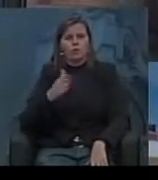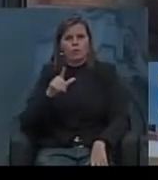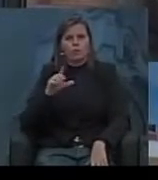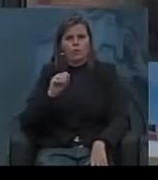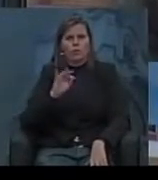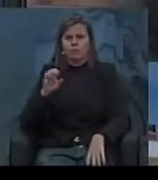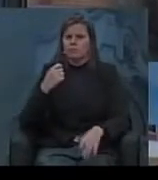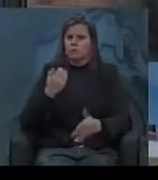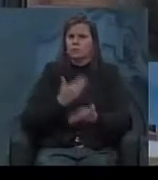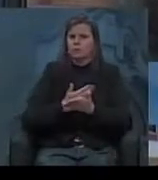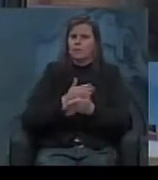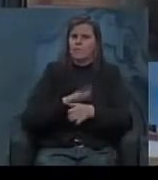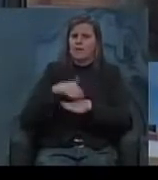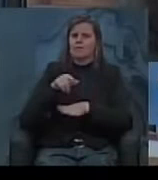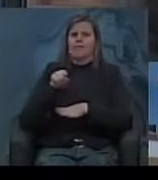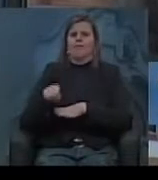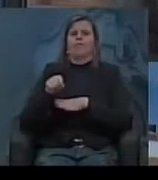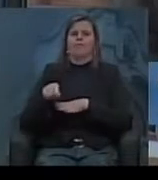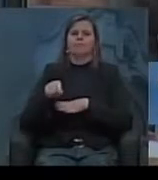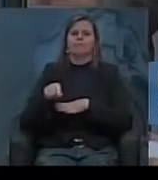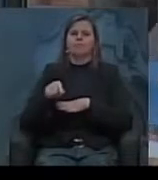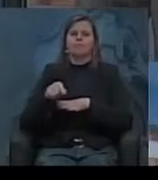tem que ser, de certa forma, resgatado.